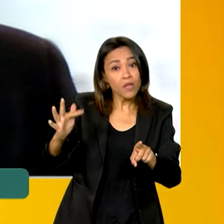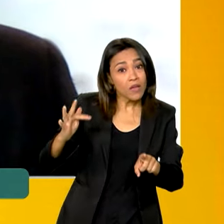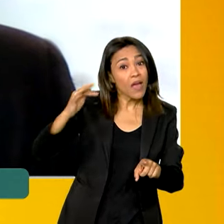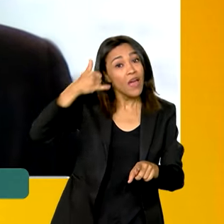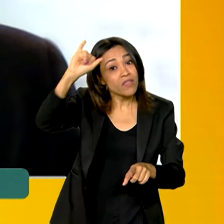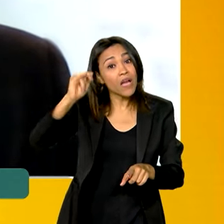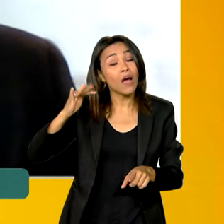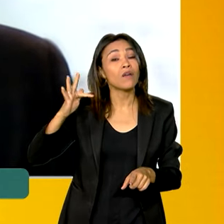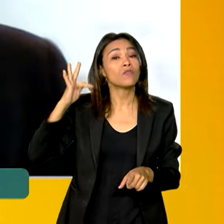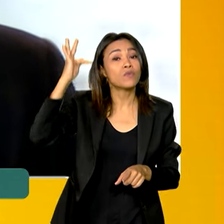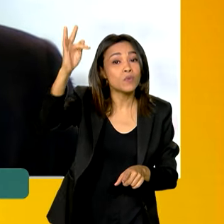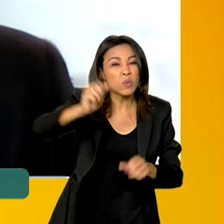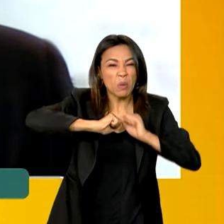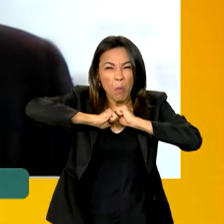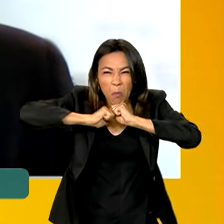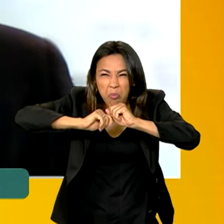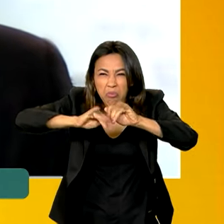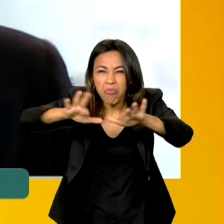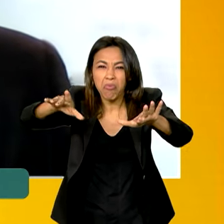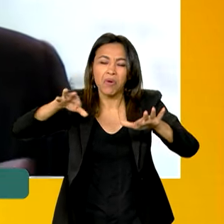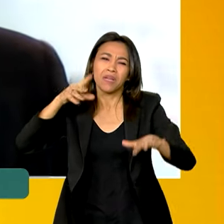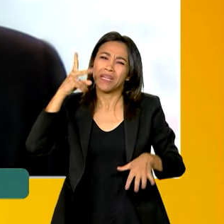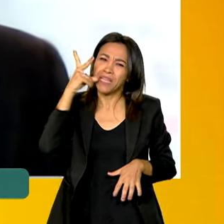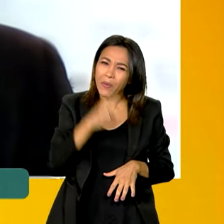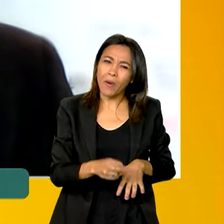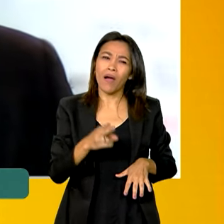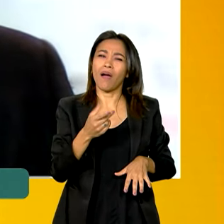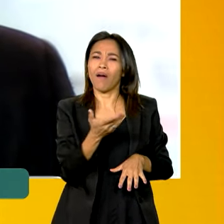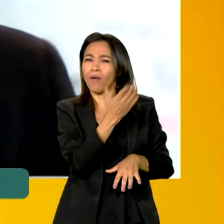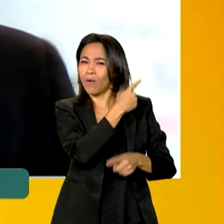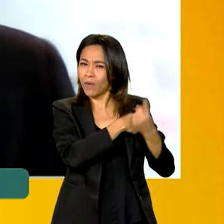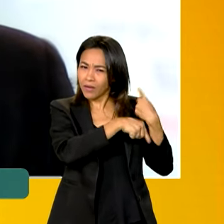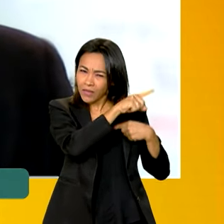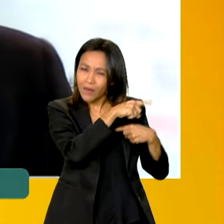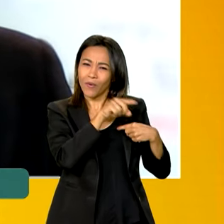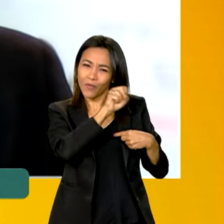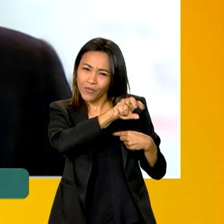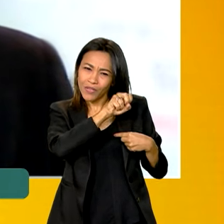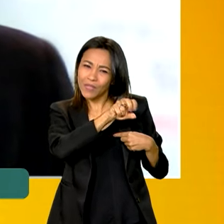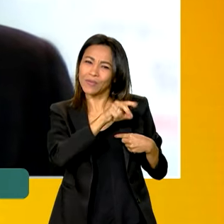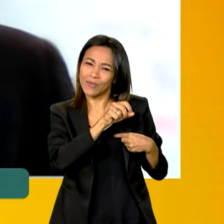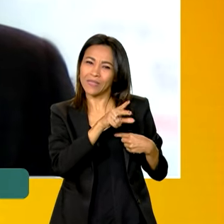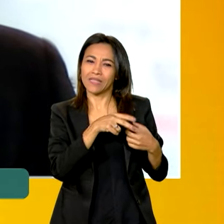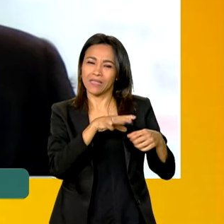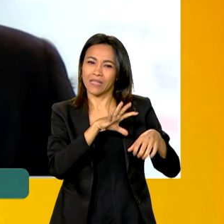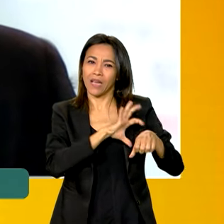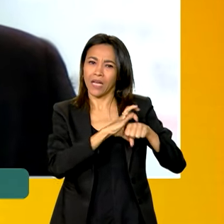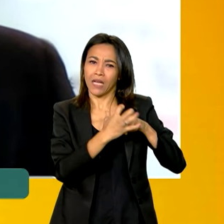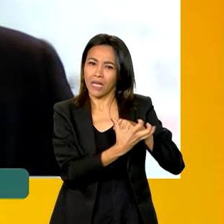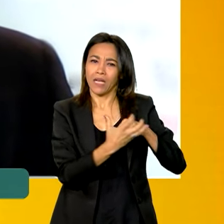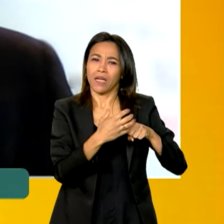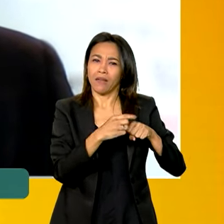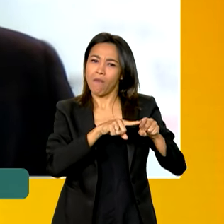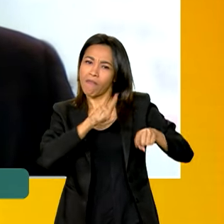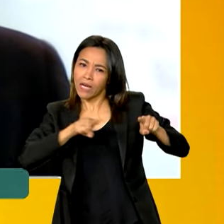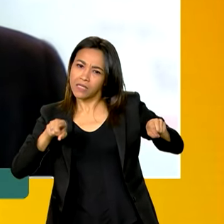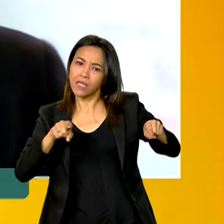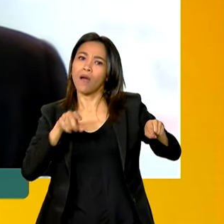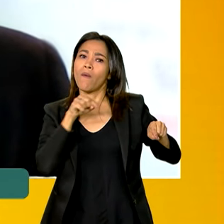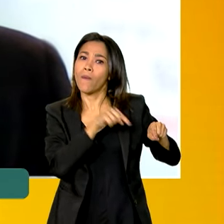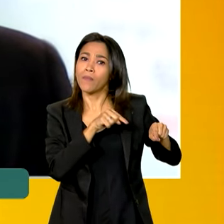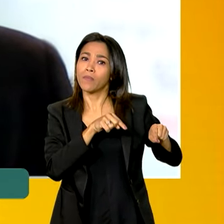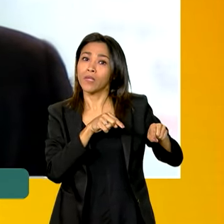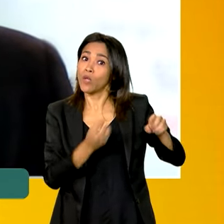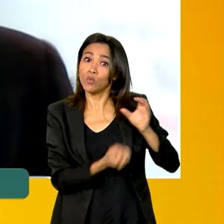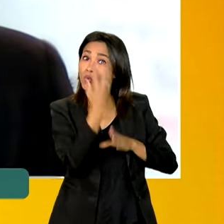pandemias. Porque vírus como o Sars-CoV-2 circularam em todo o mundo, mesmo não tendo originado no Brasil, eles